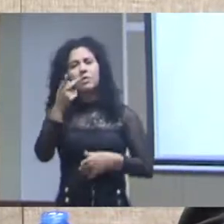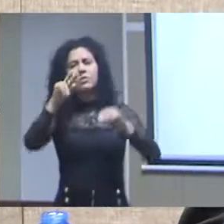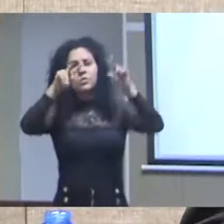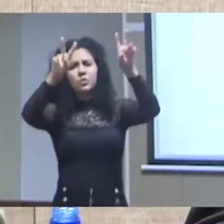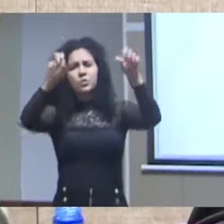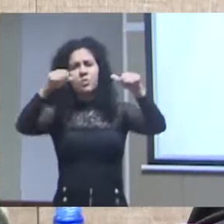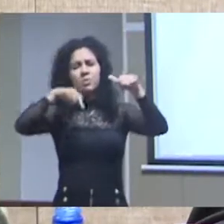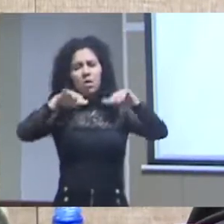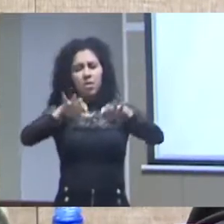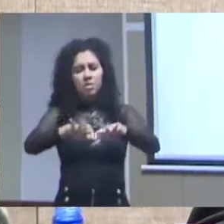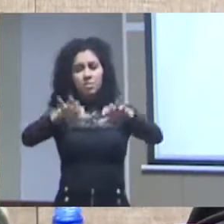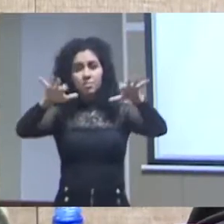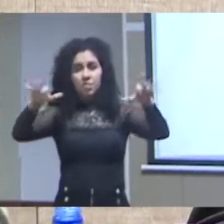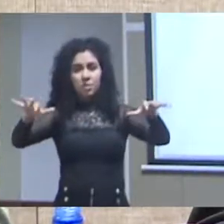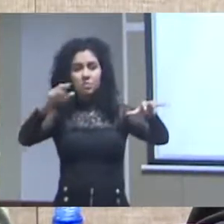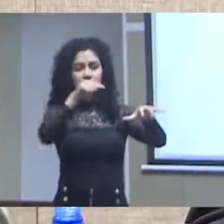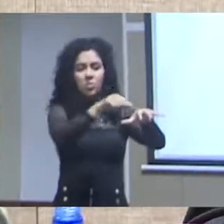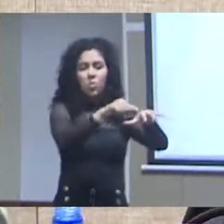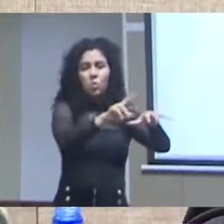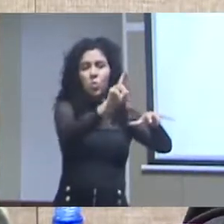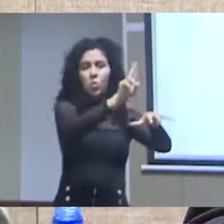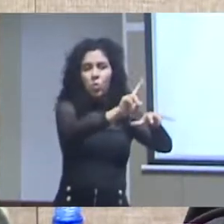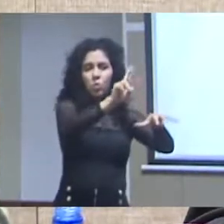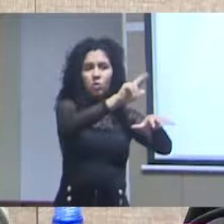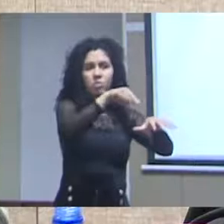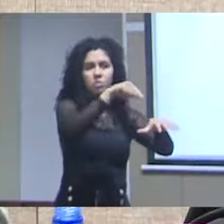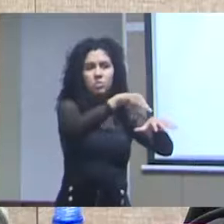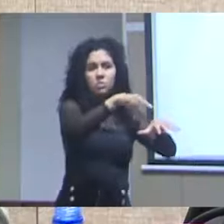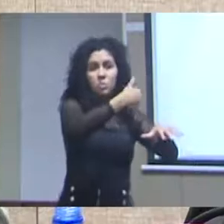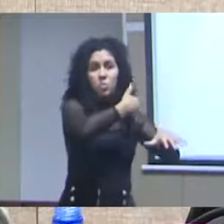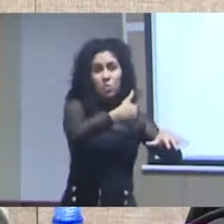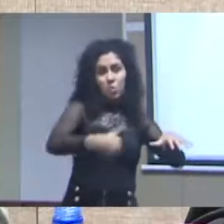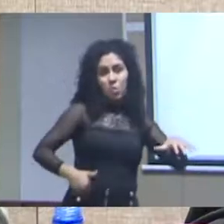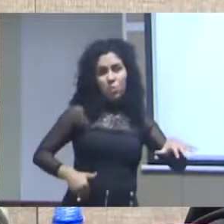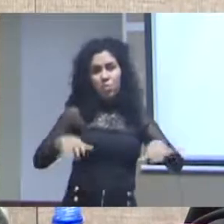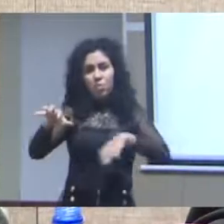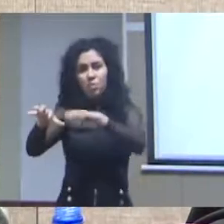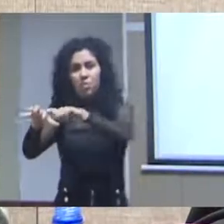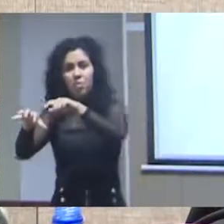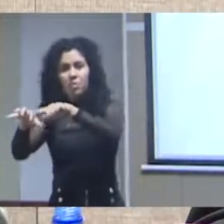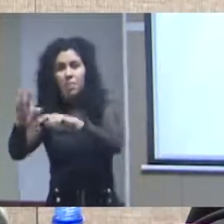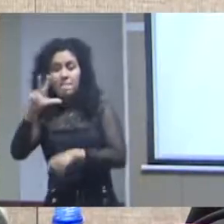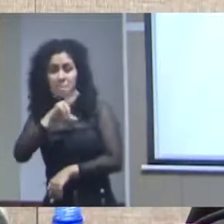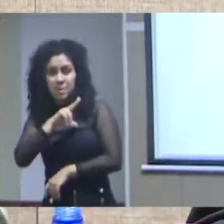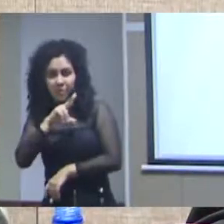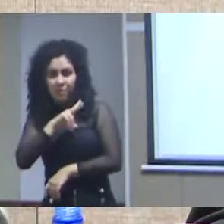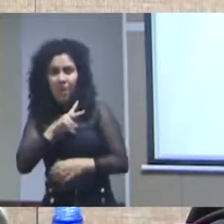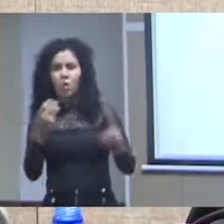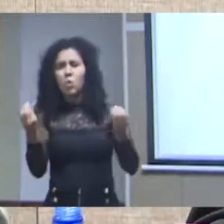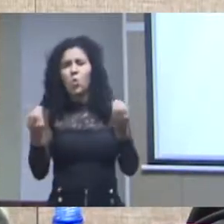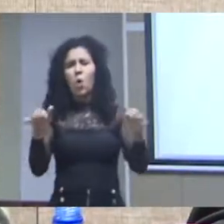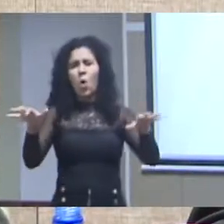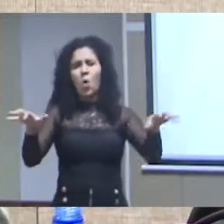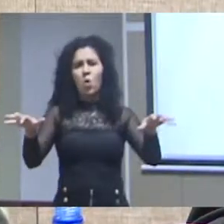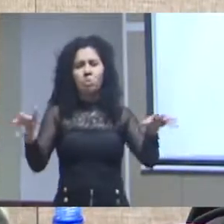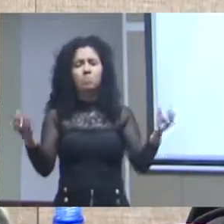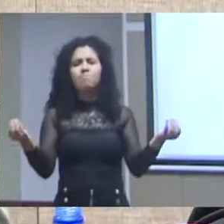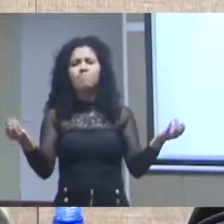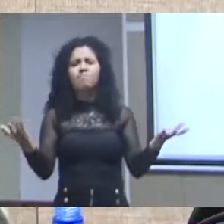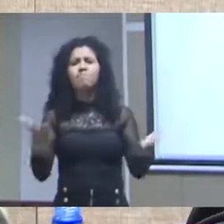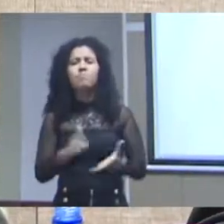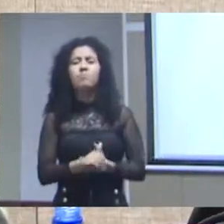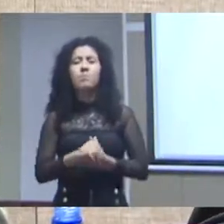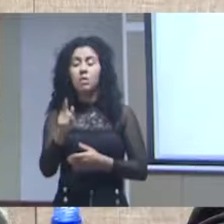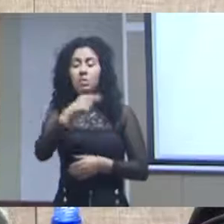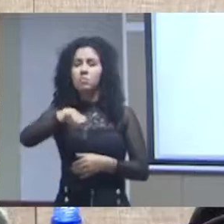nós estamos aqui discutindo o uso pelo setor privado pelos cidadãos pelas empresas de dados compartilhados pelo